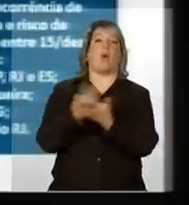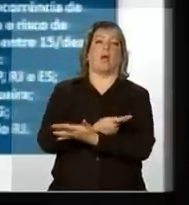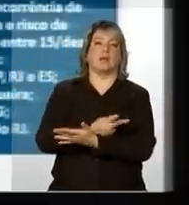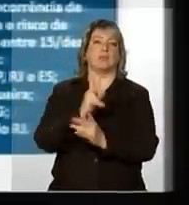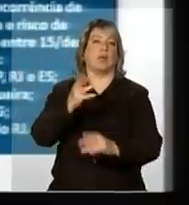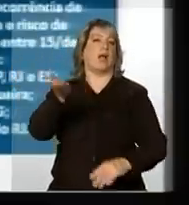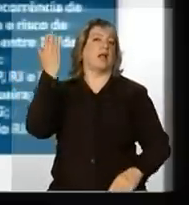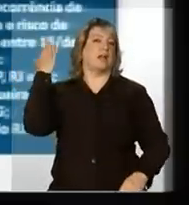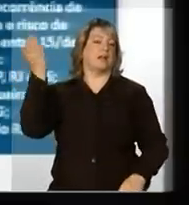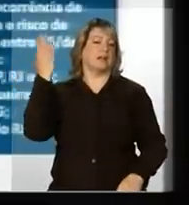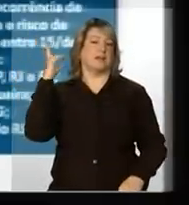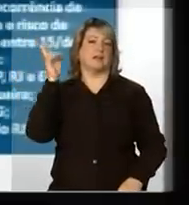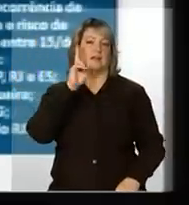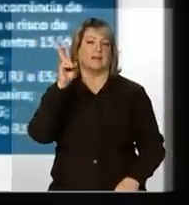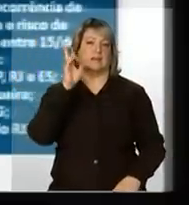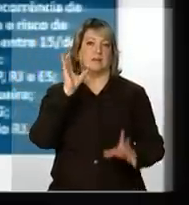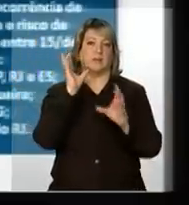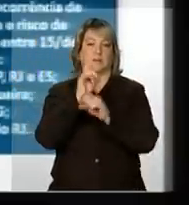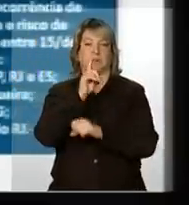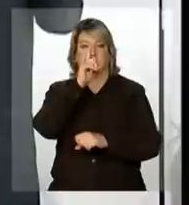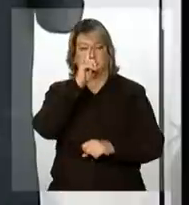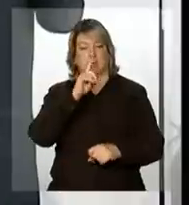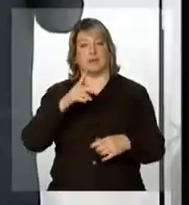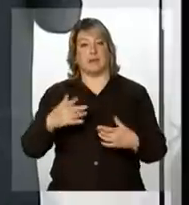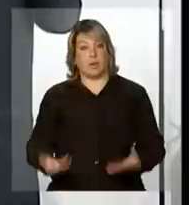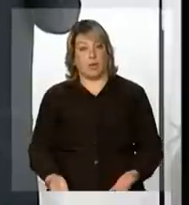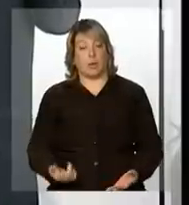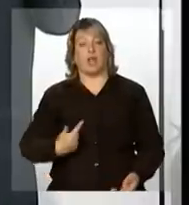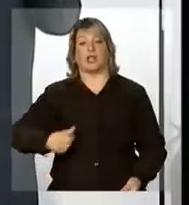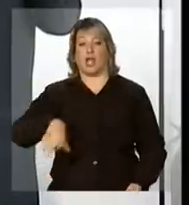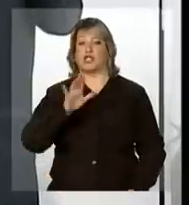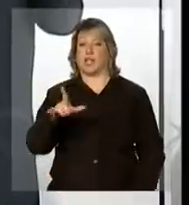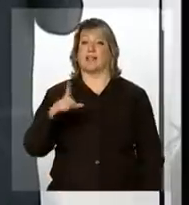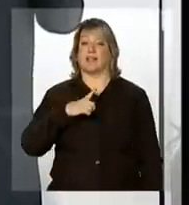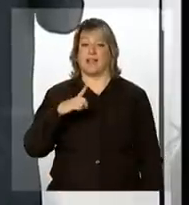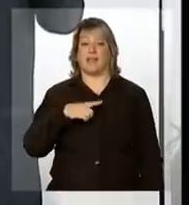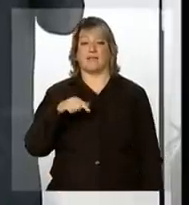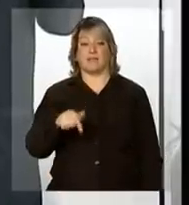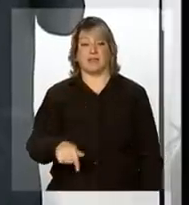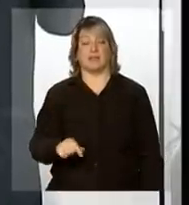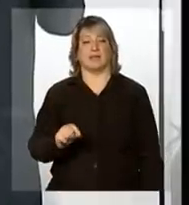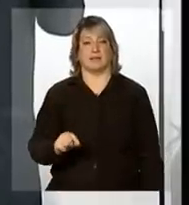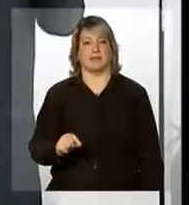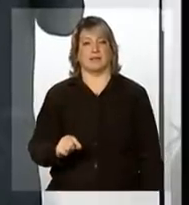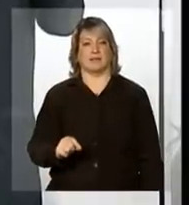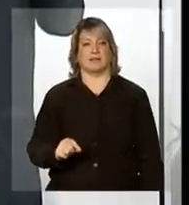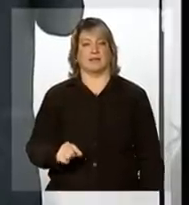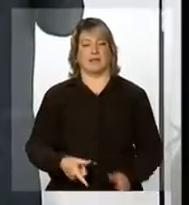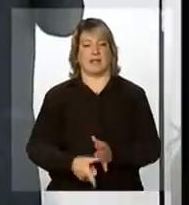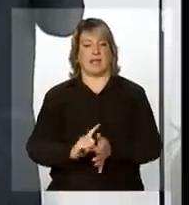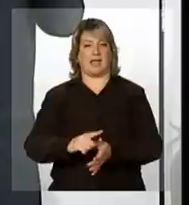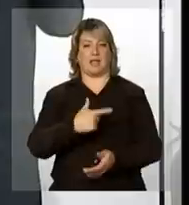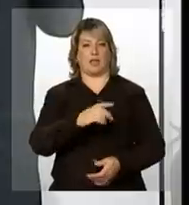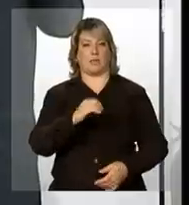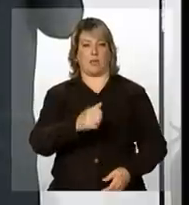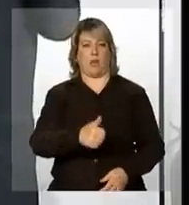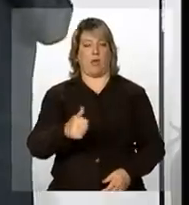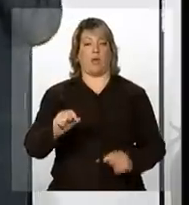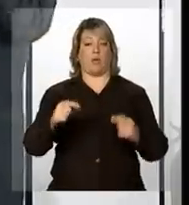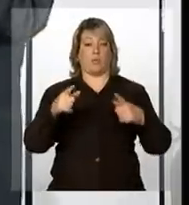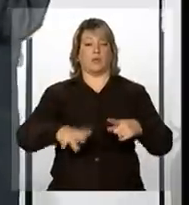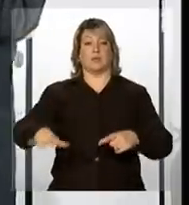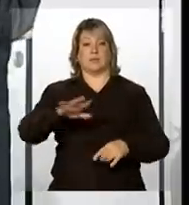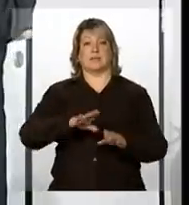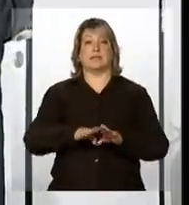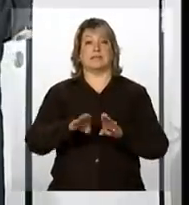severidade, como a gente já teve aqui, certo? Em 2011, na região serrana.